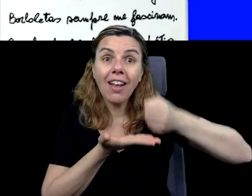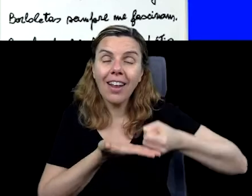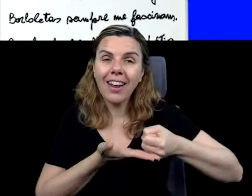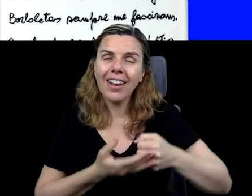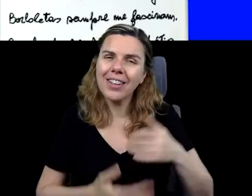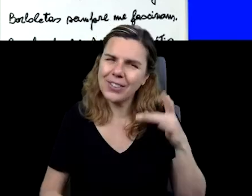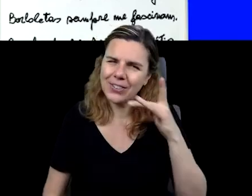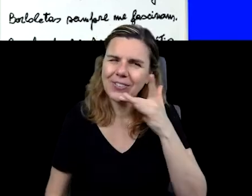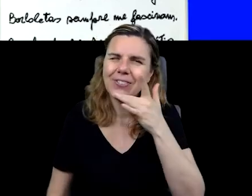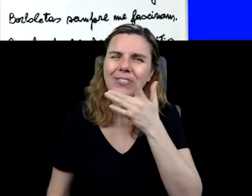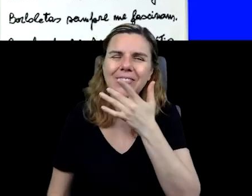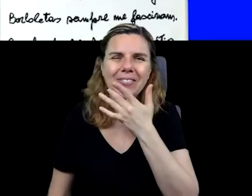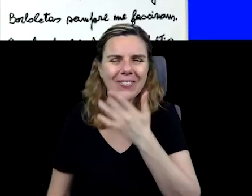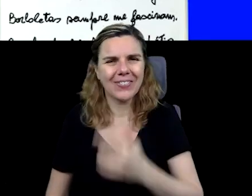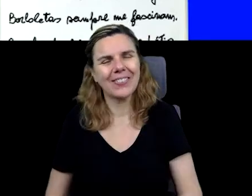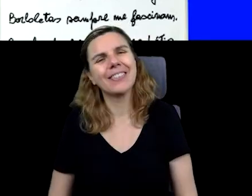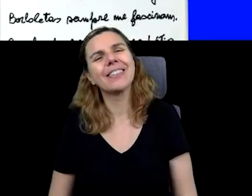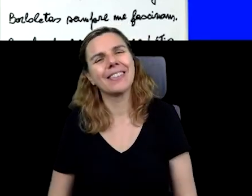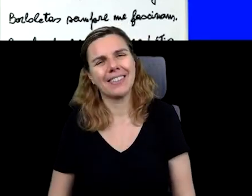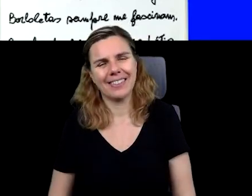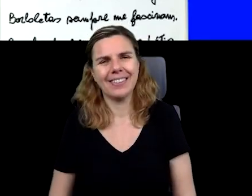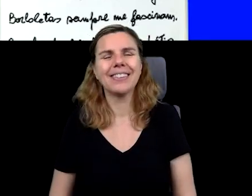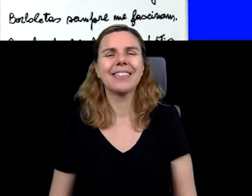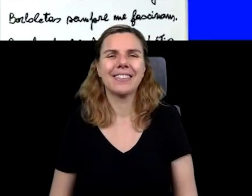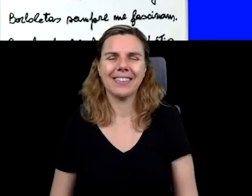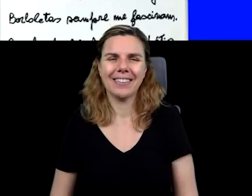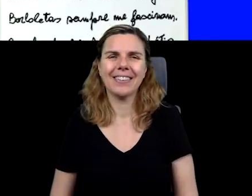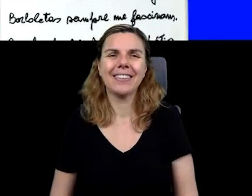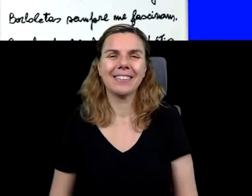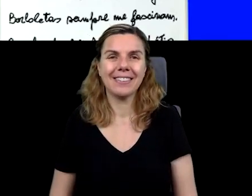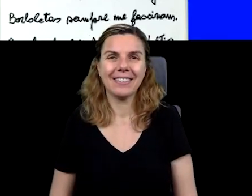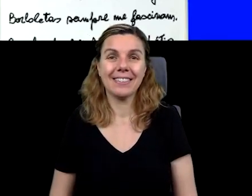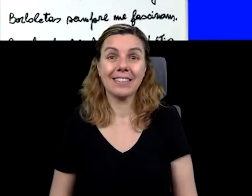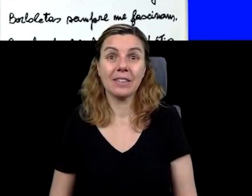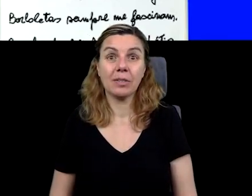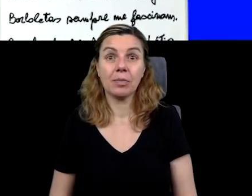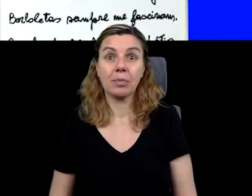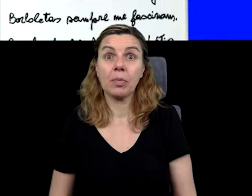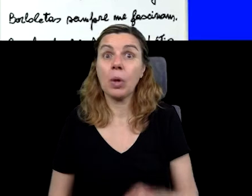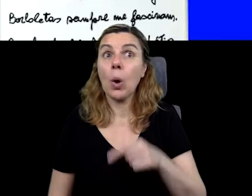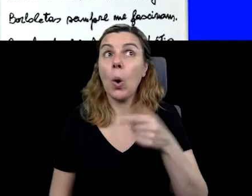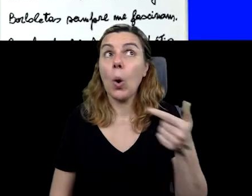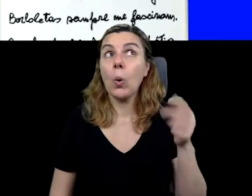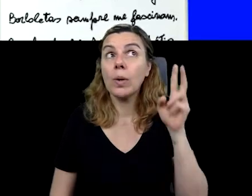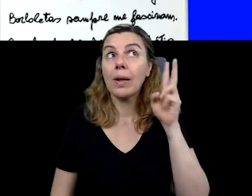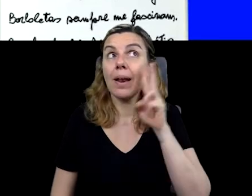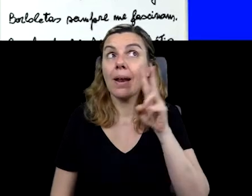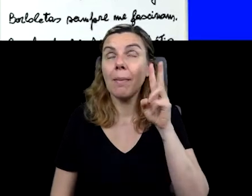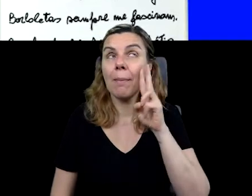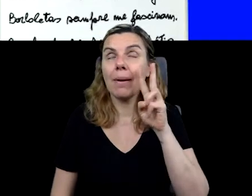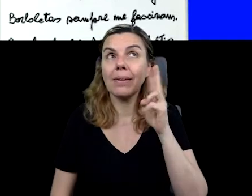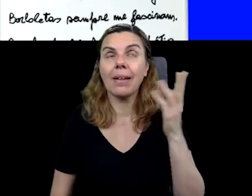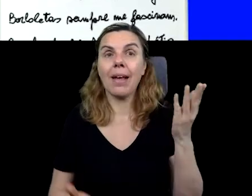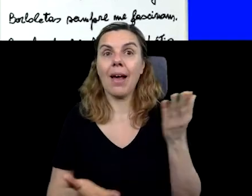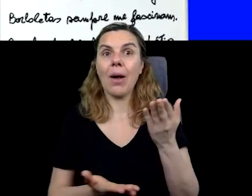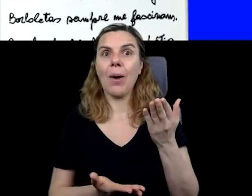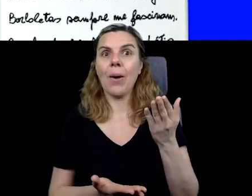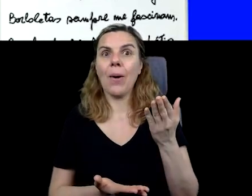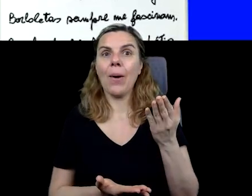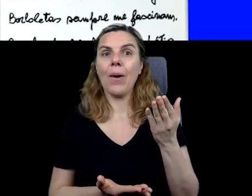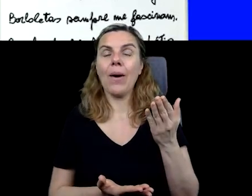não é gostoso? Eu estou dizendo para vocês. Uma outra memória que me vem na cabeça é